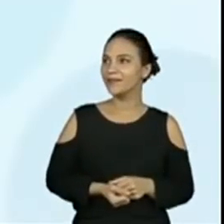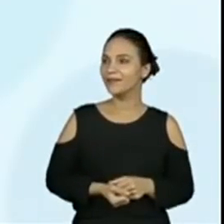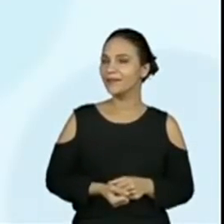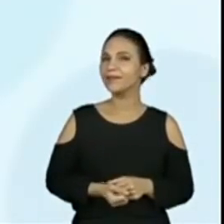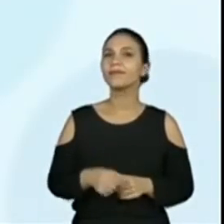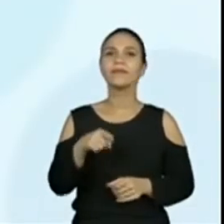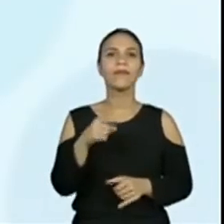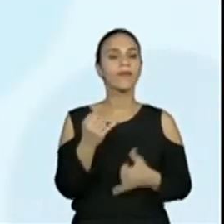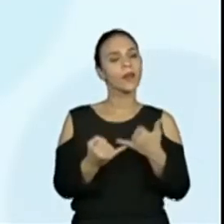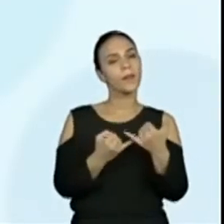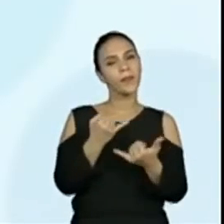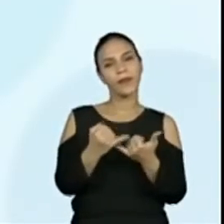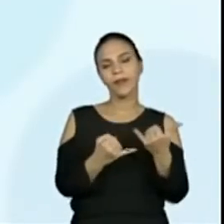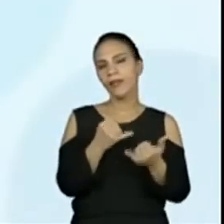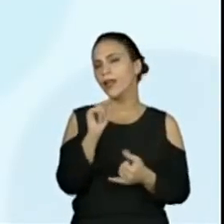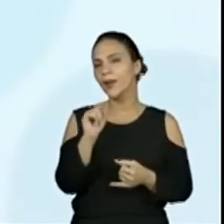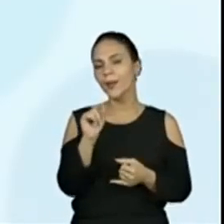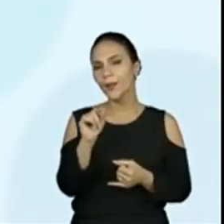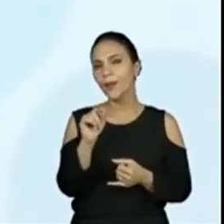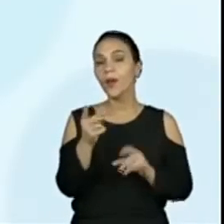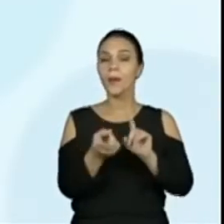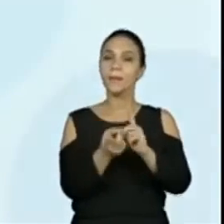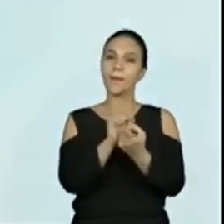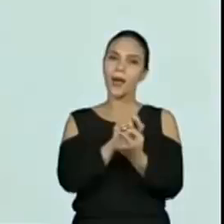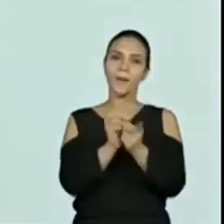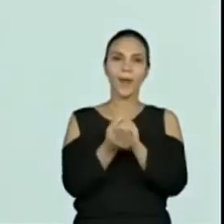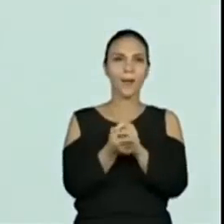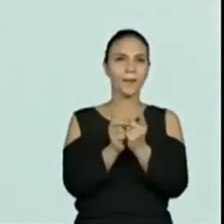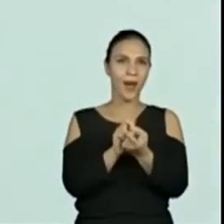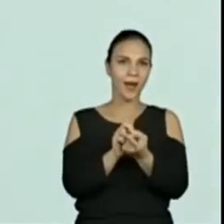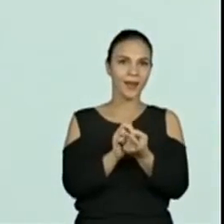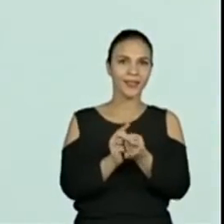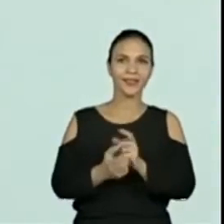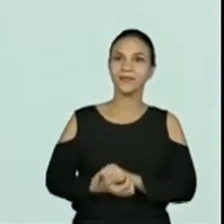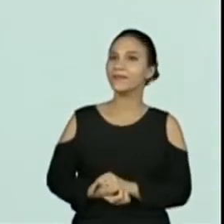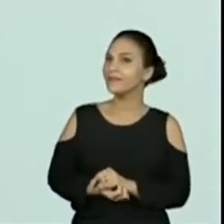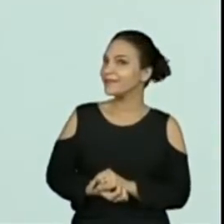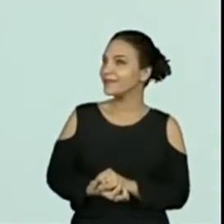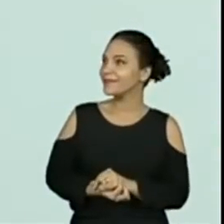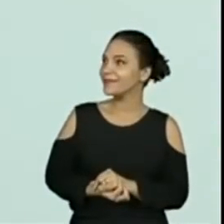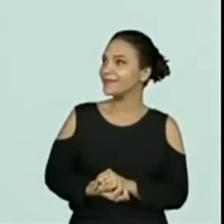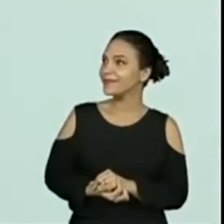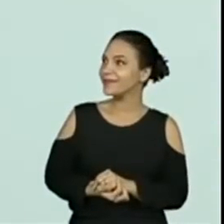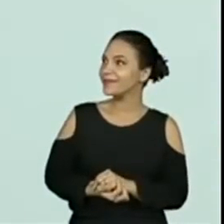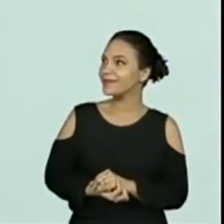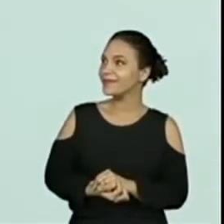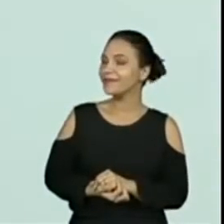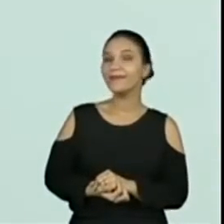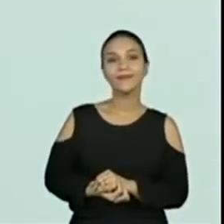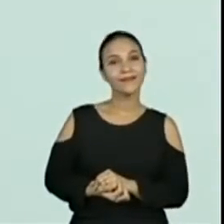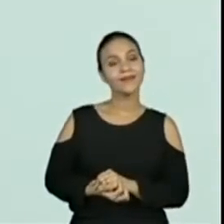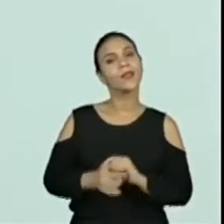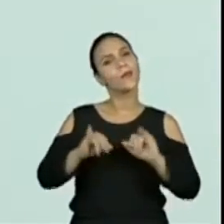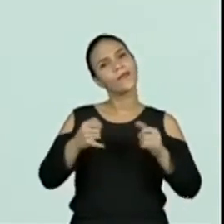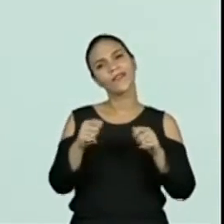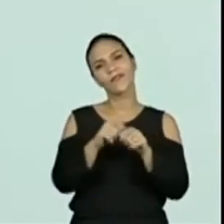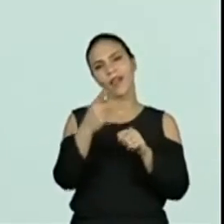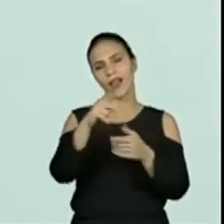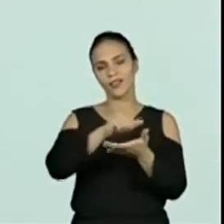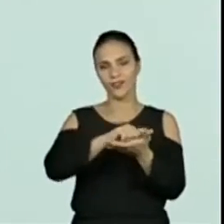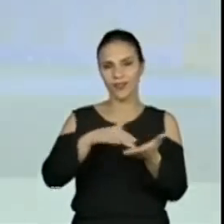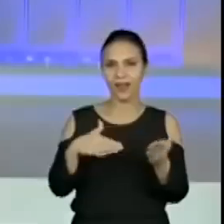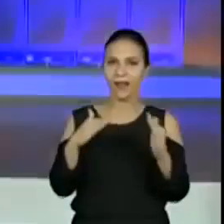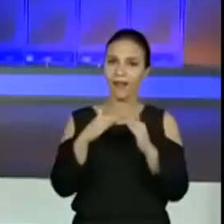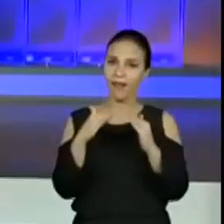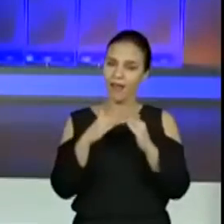brincadeira para a gente trabalhar as operações contrárias, ok? Olha, Alininha. Façam essas atividades em casa,